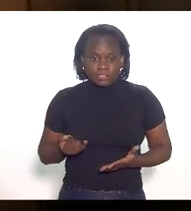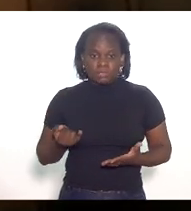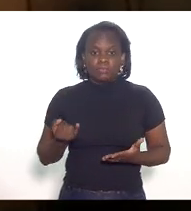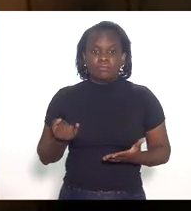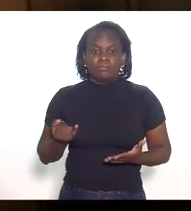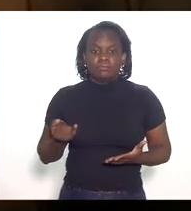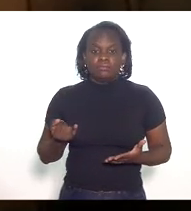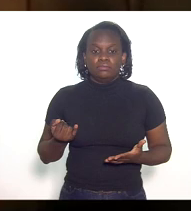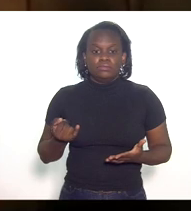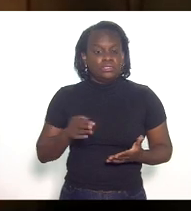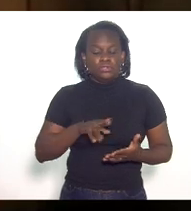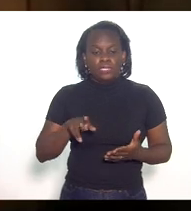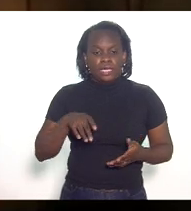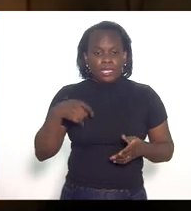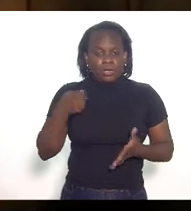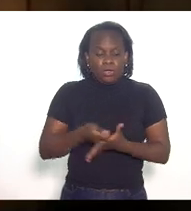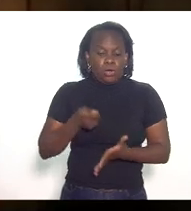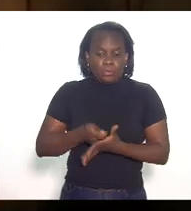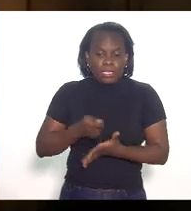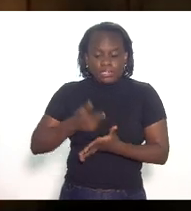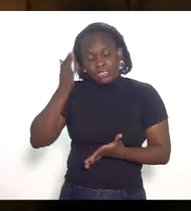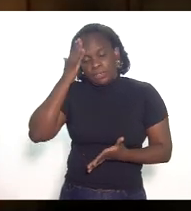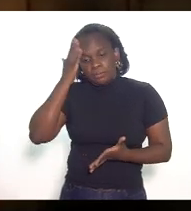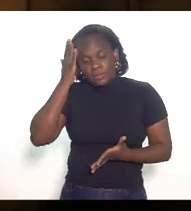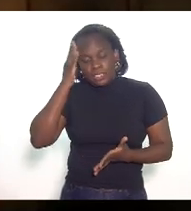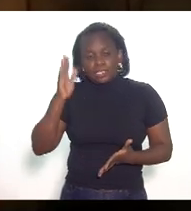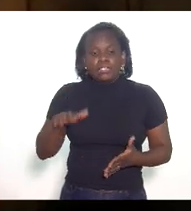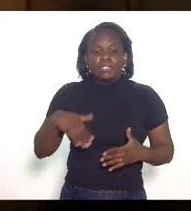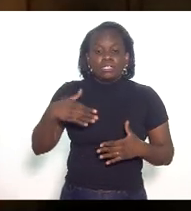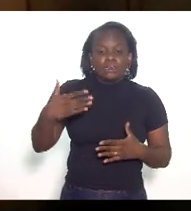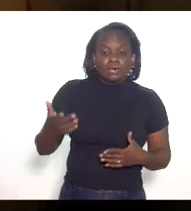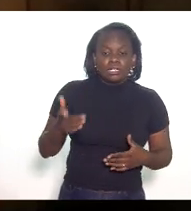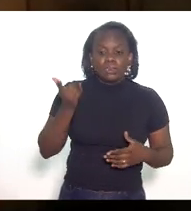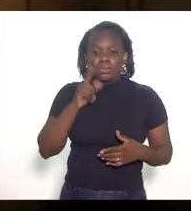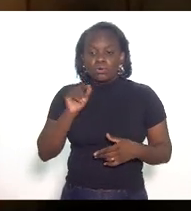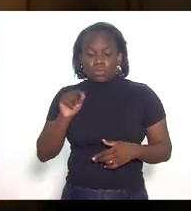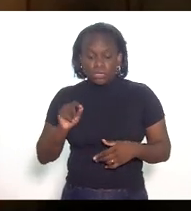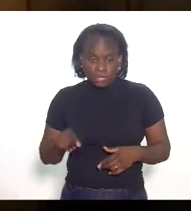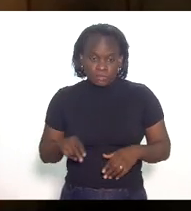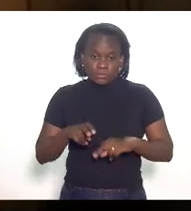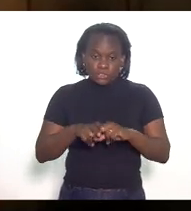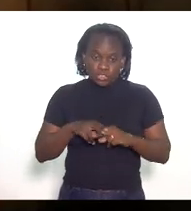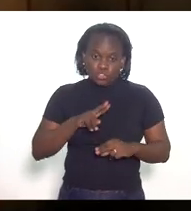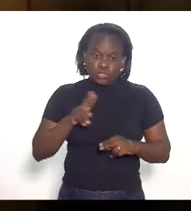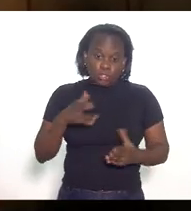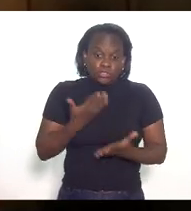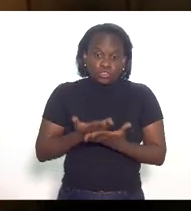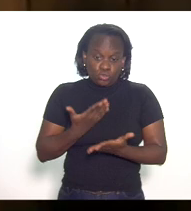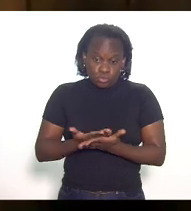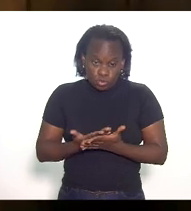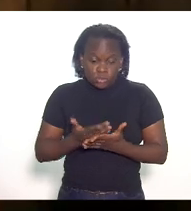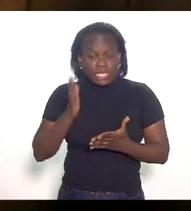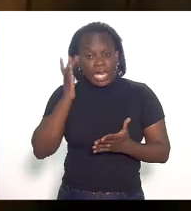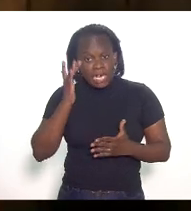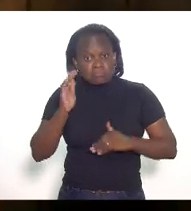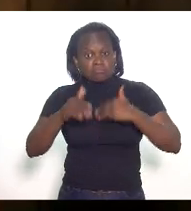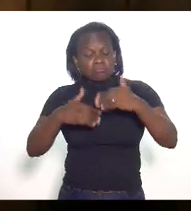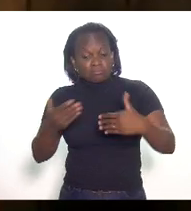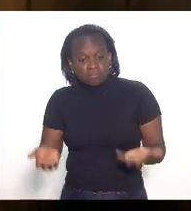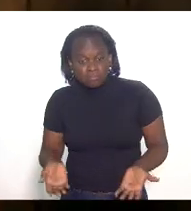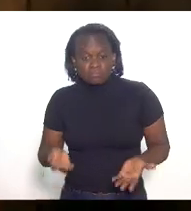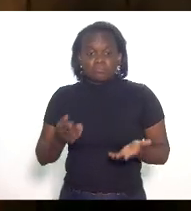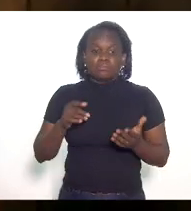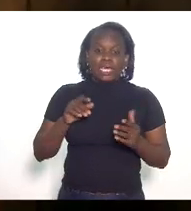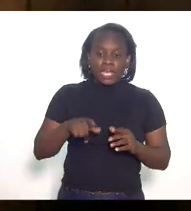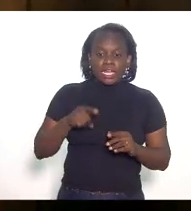não necessariamente a gente vai saber exatamente qual vai ser o impacto né por isso que nome é estudo e é previsão e é